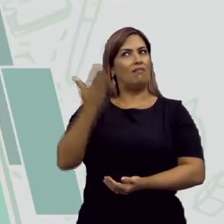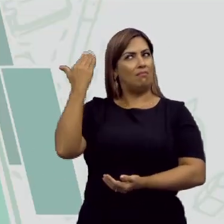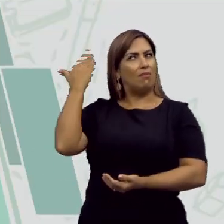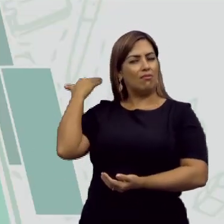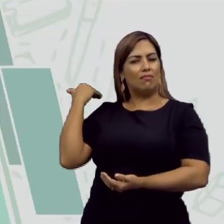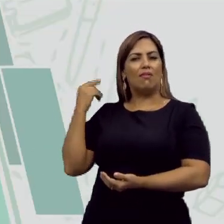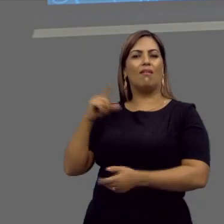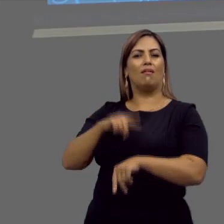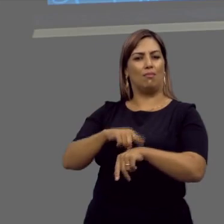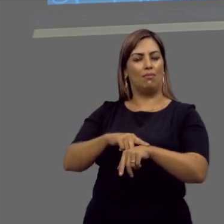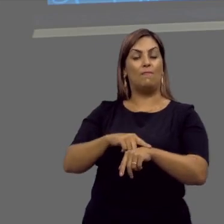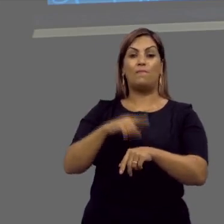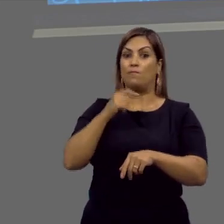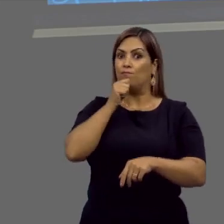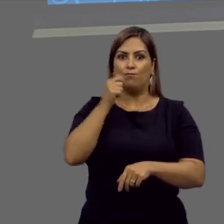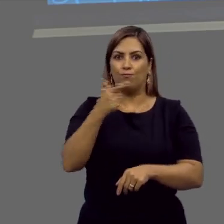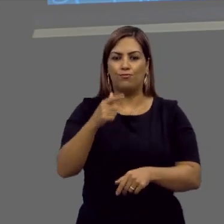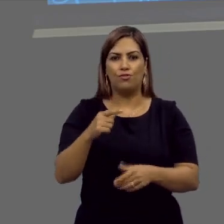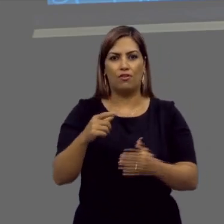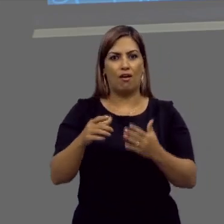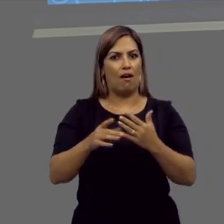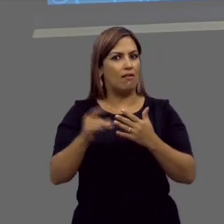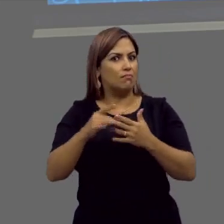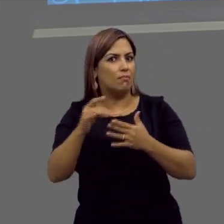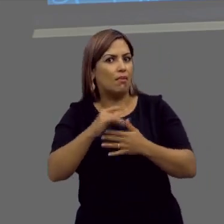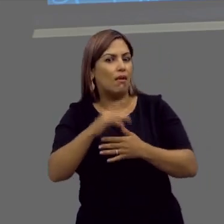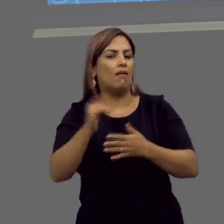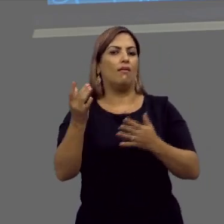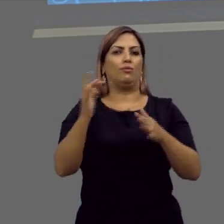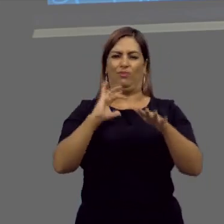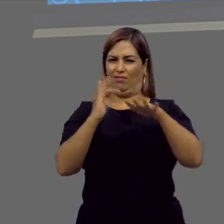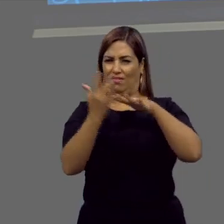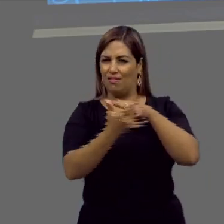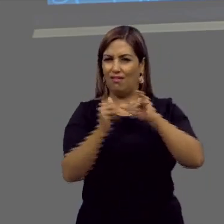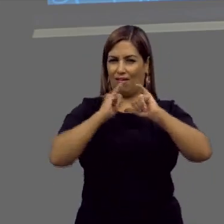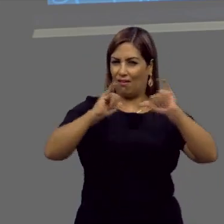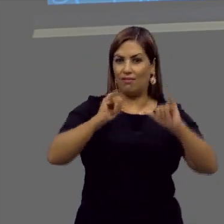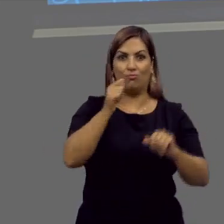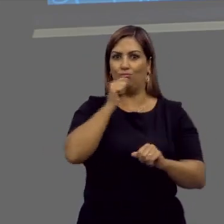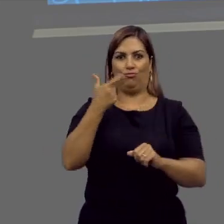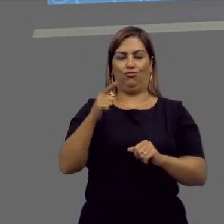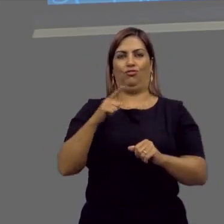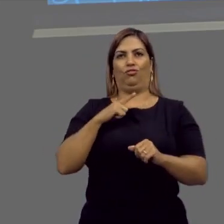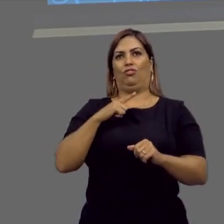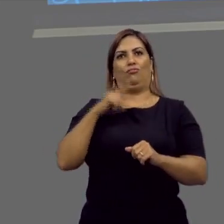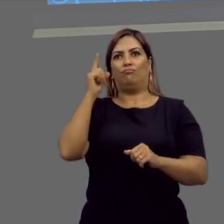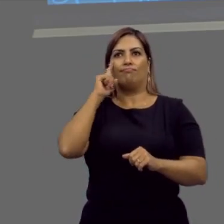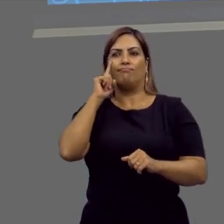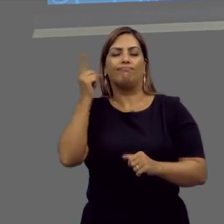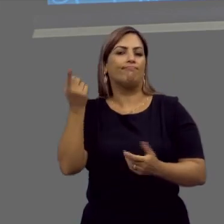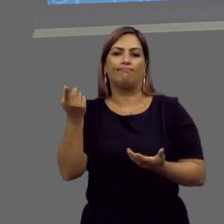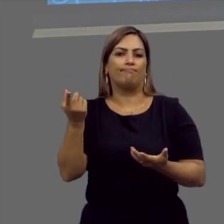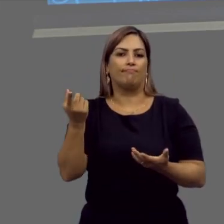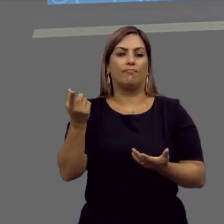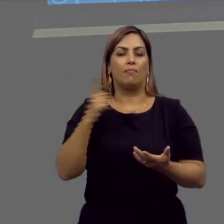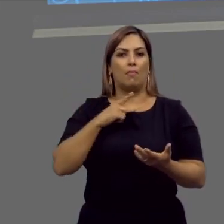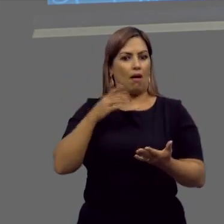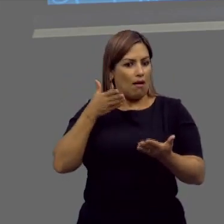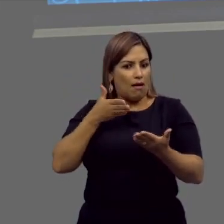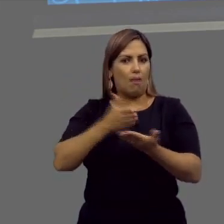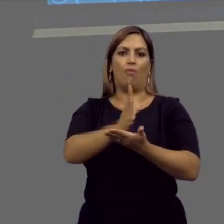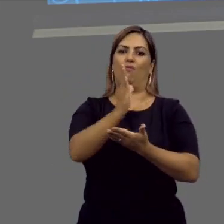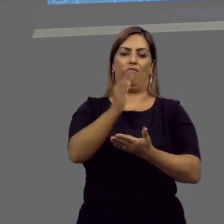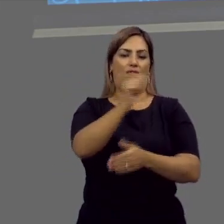Algum tempo atrás, não tinham esses aspectos de veiculação trabalhados de forma tão frequente para